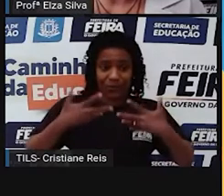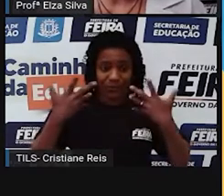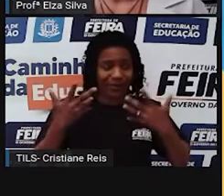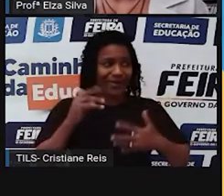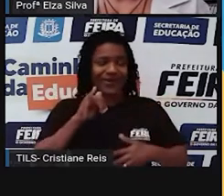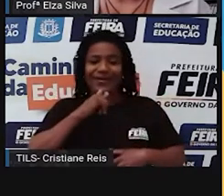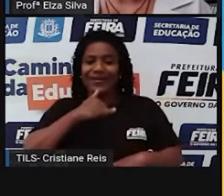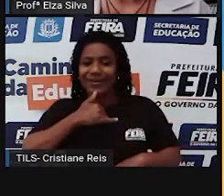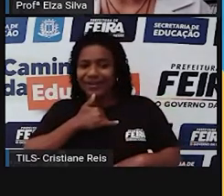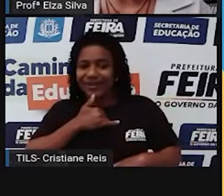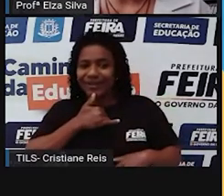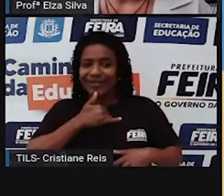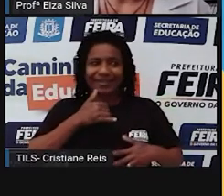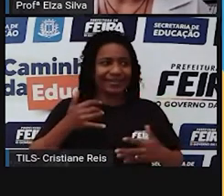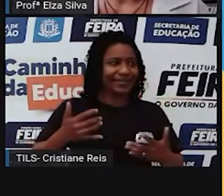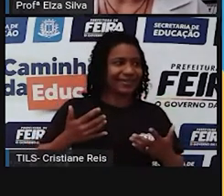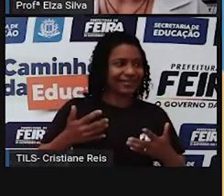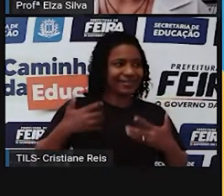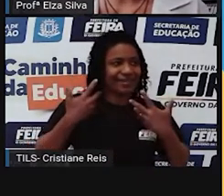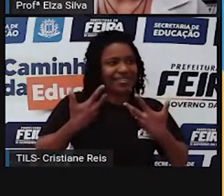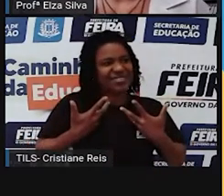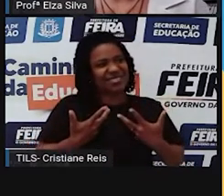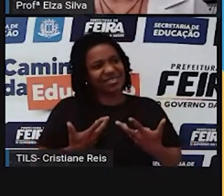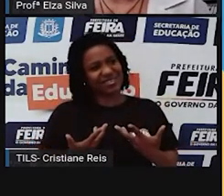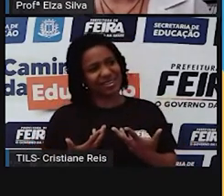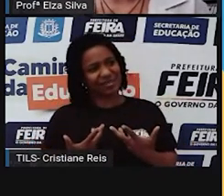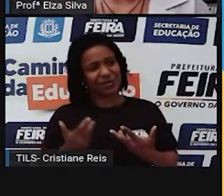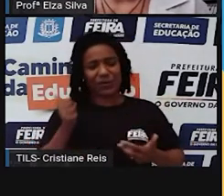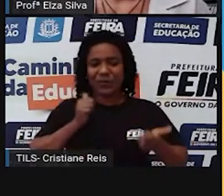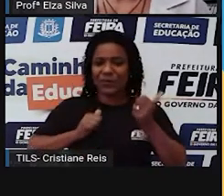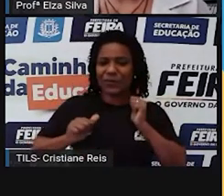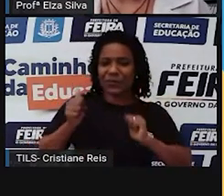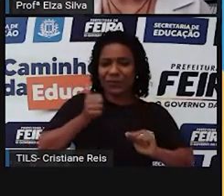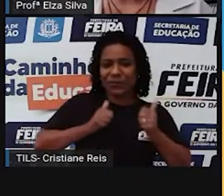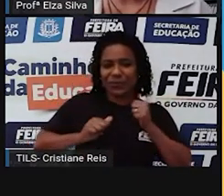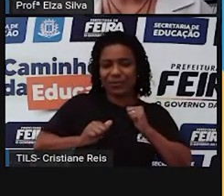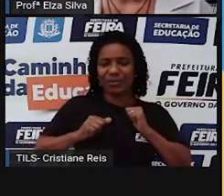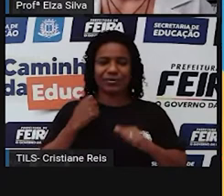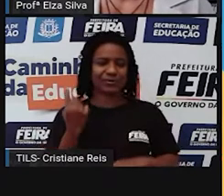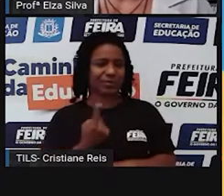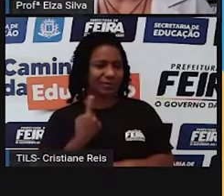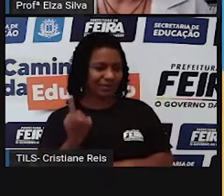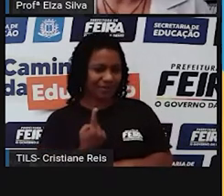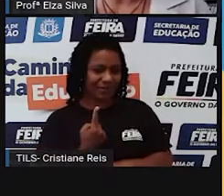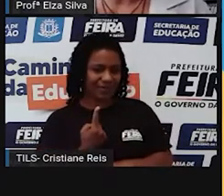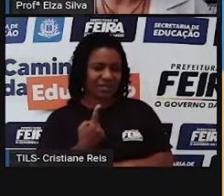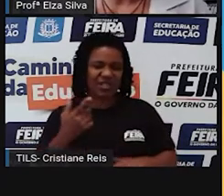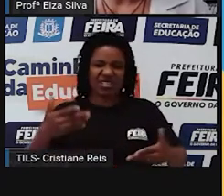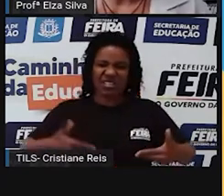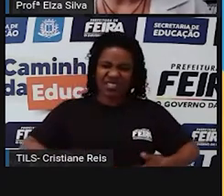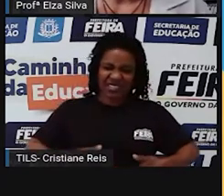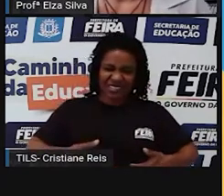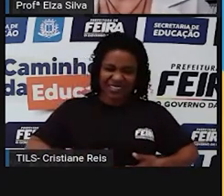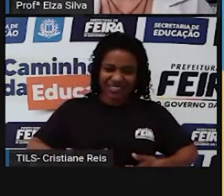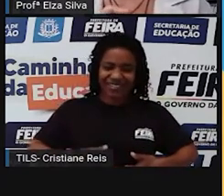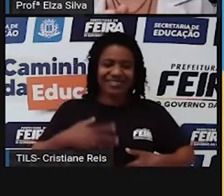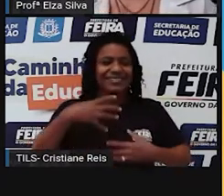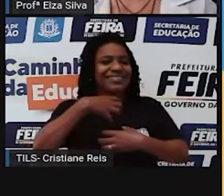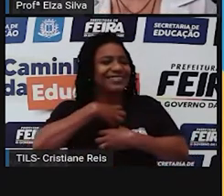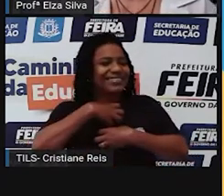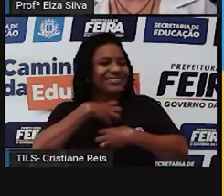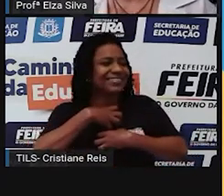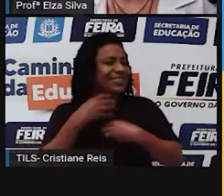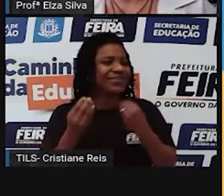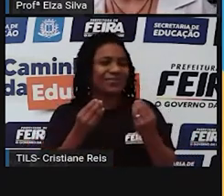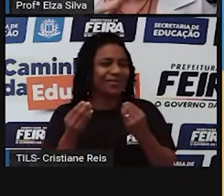tristes, dispostos, cansados, ansiosos, solitários, famintos? E os